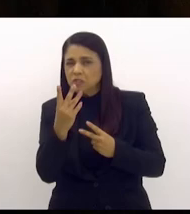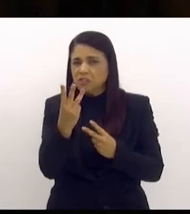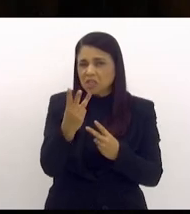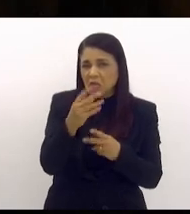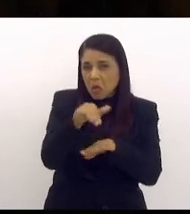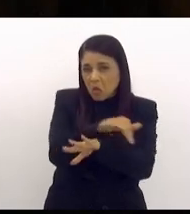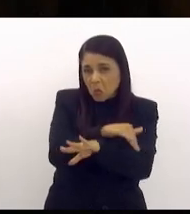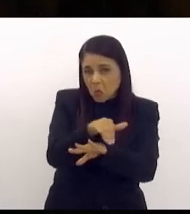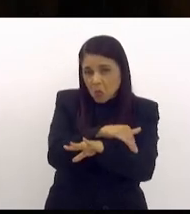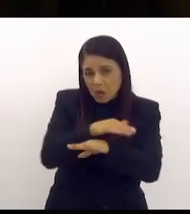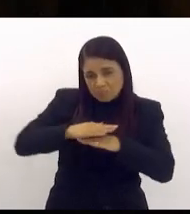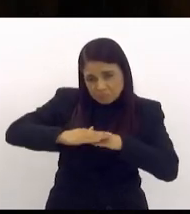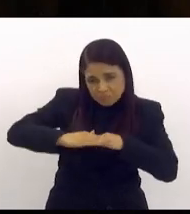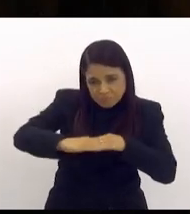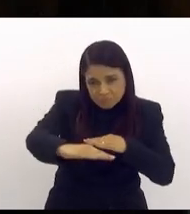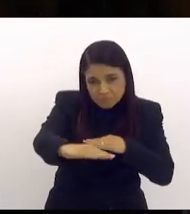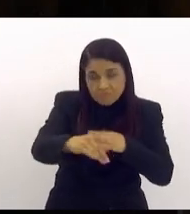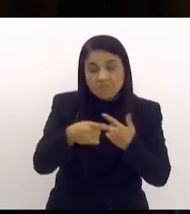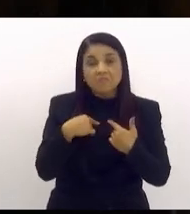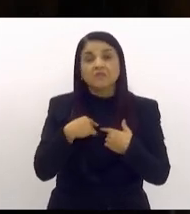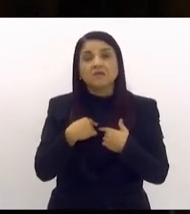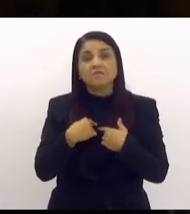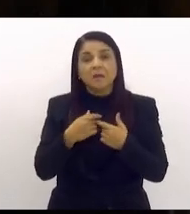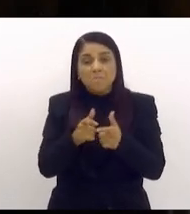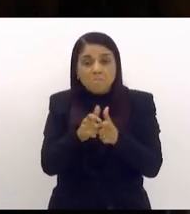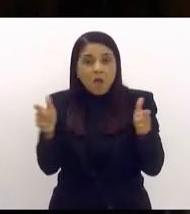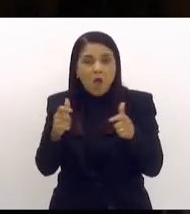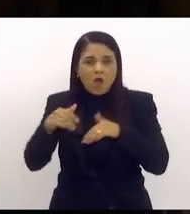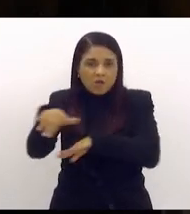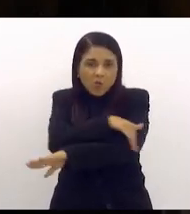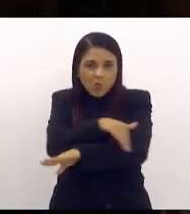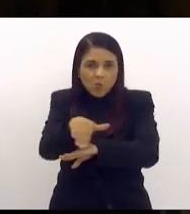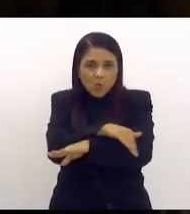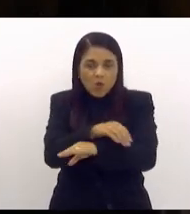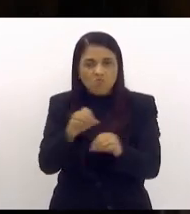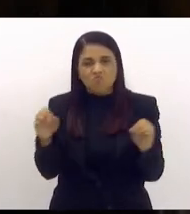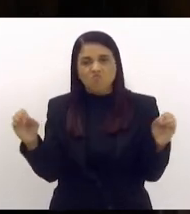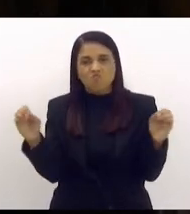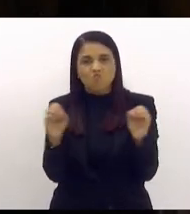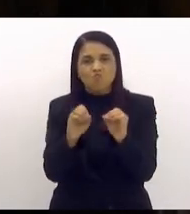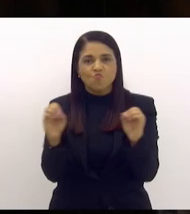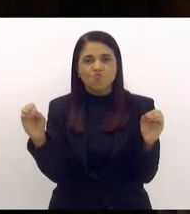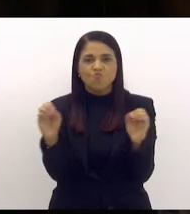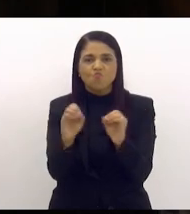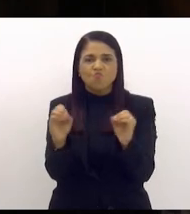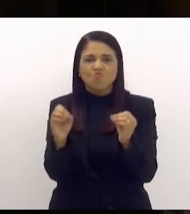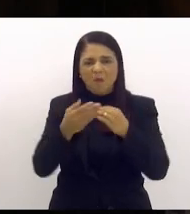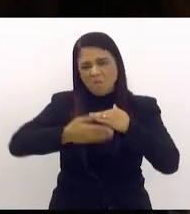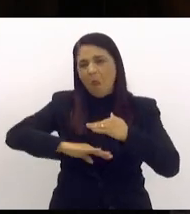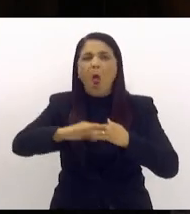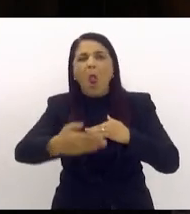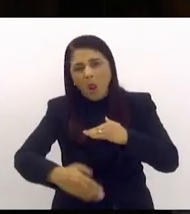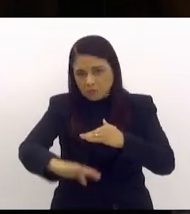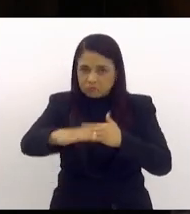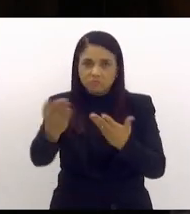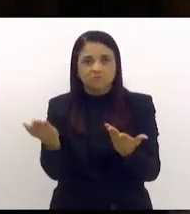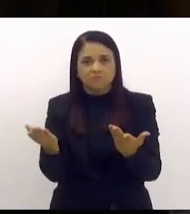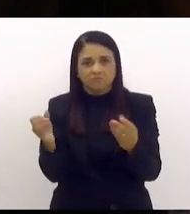inteira mas a grande parte das ruas está em péssimas condições